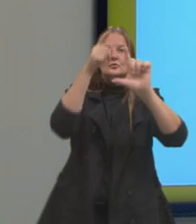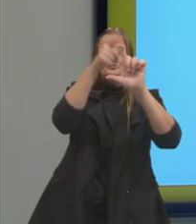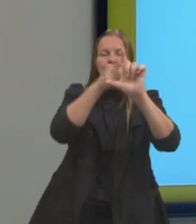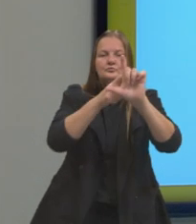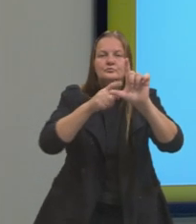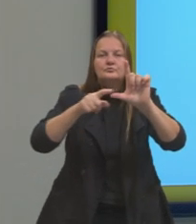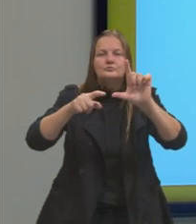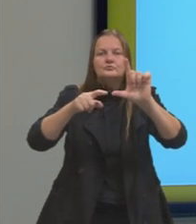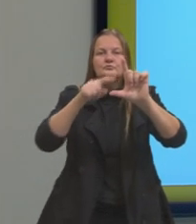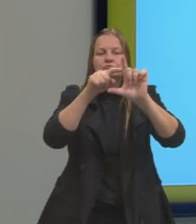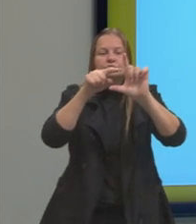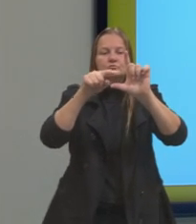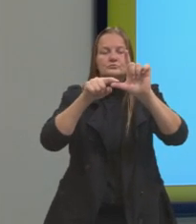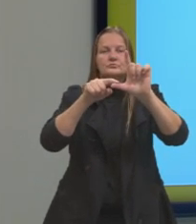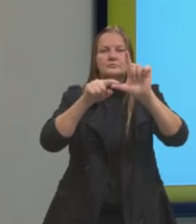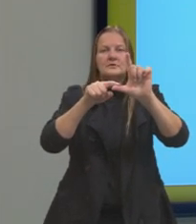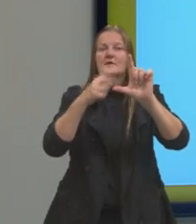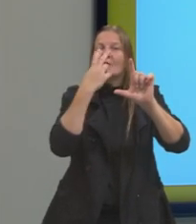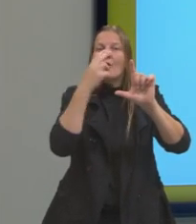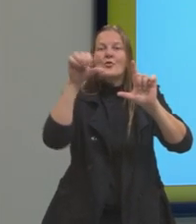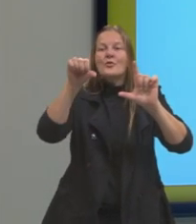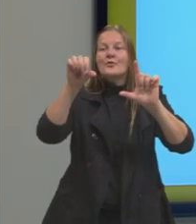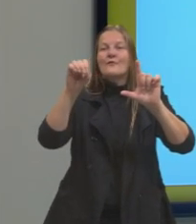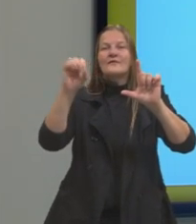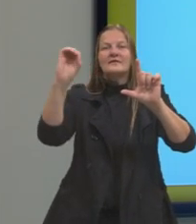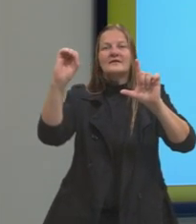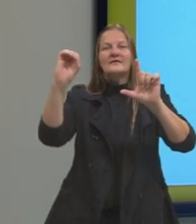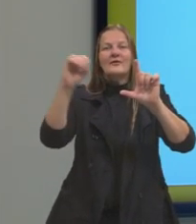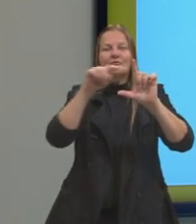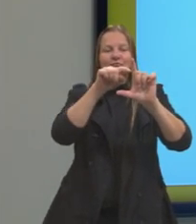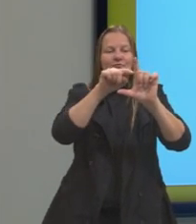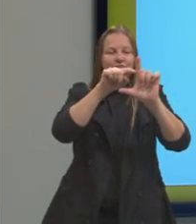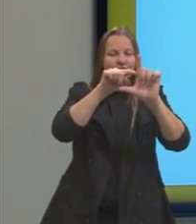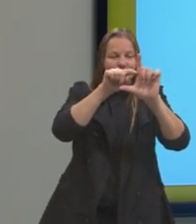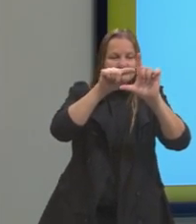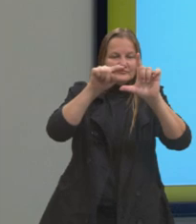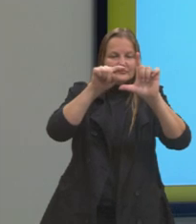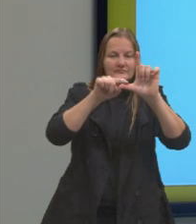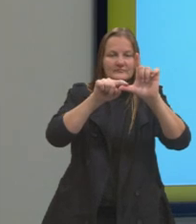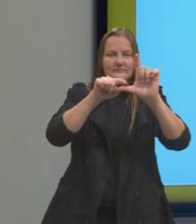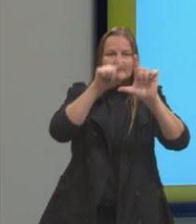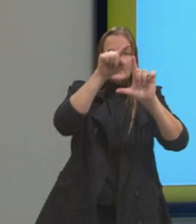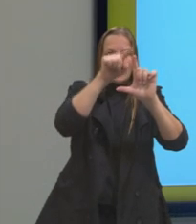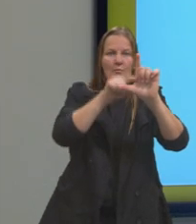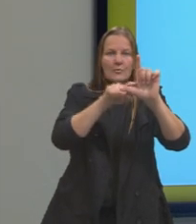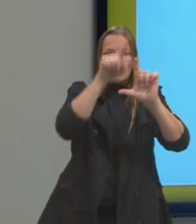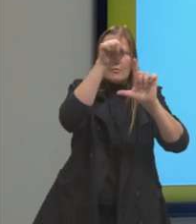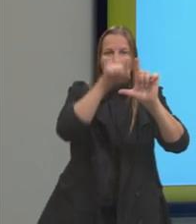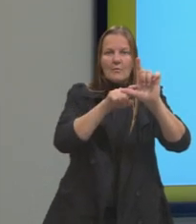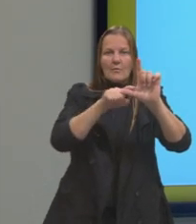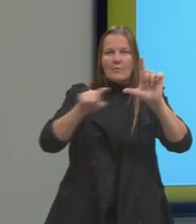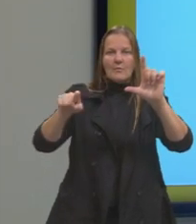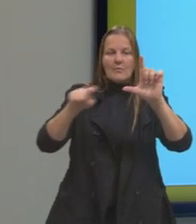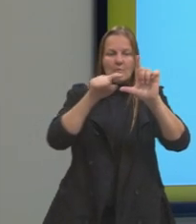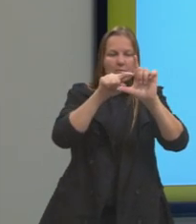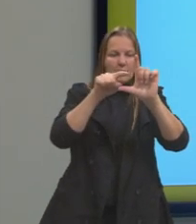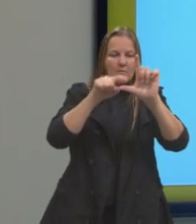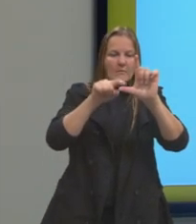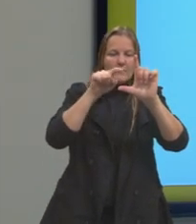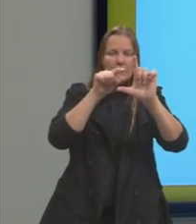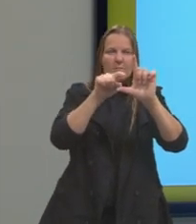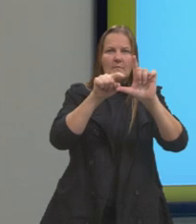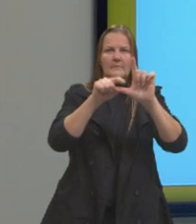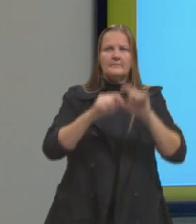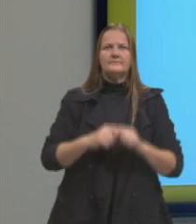símbolo representa um ângulo de 90 graus. O ângulo de 90 graus tem por símbolo essas duas